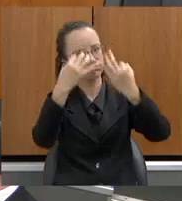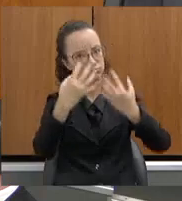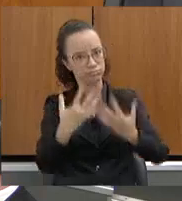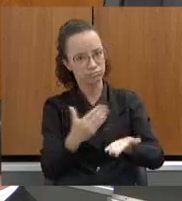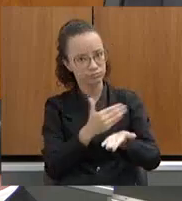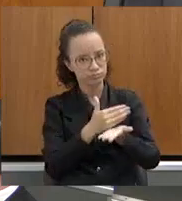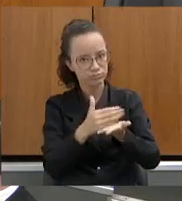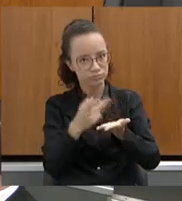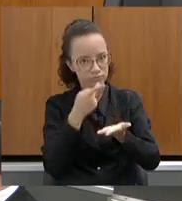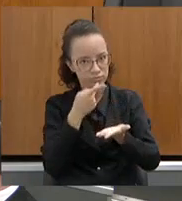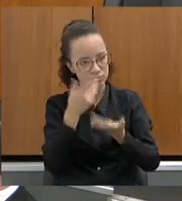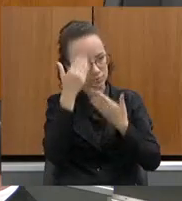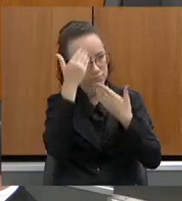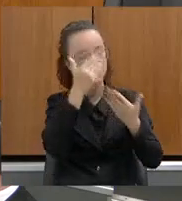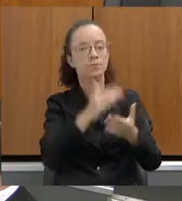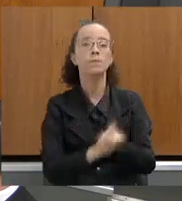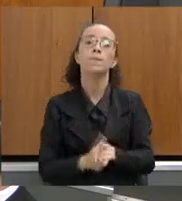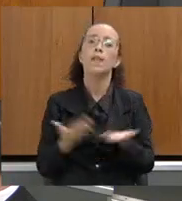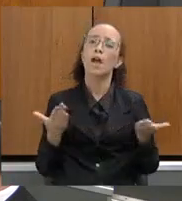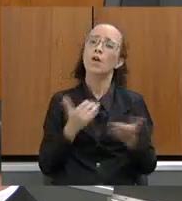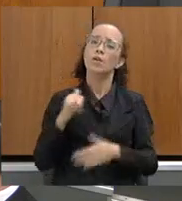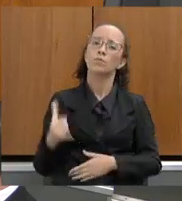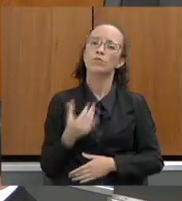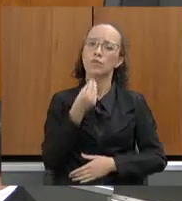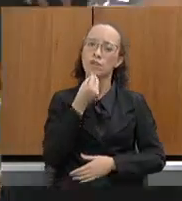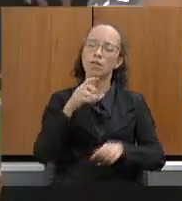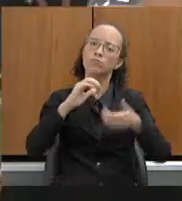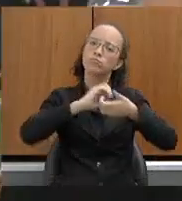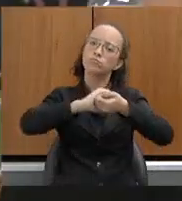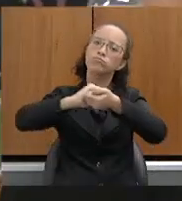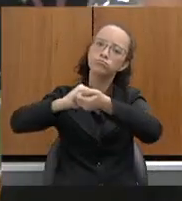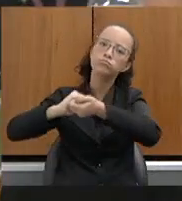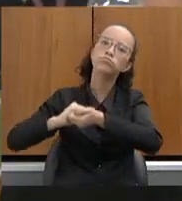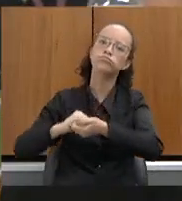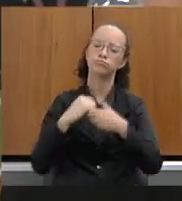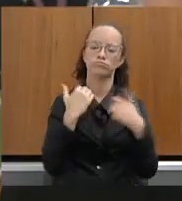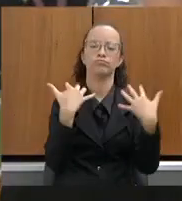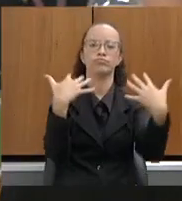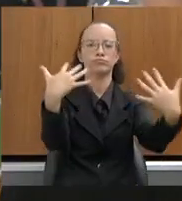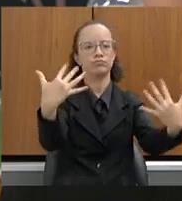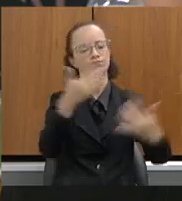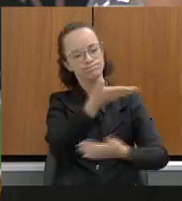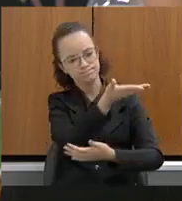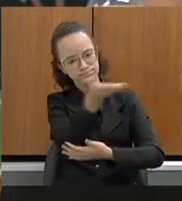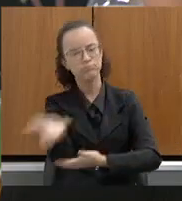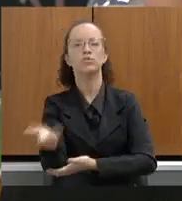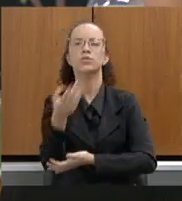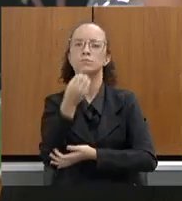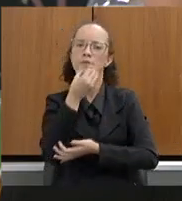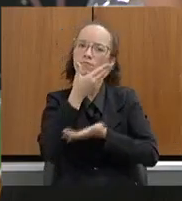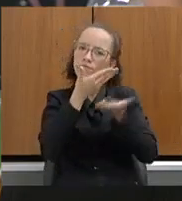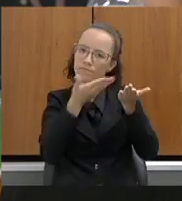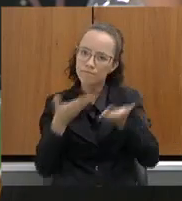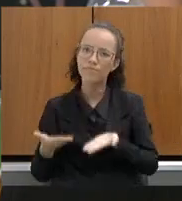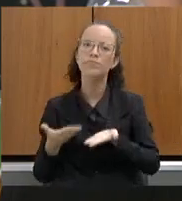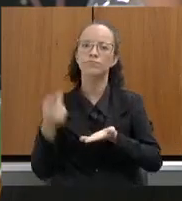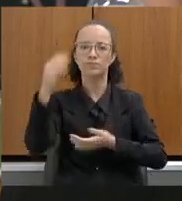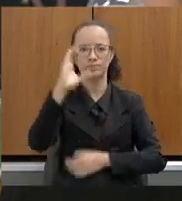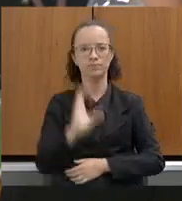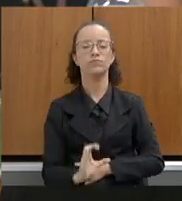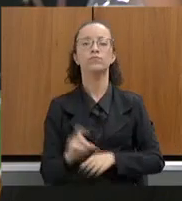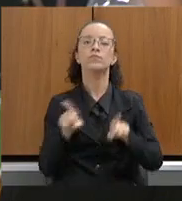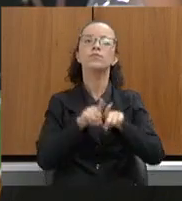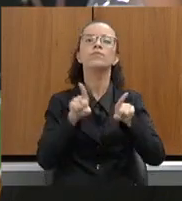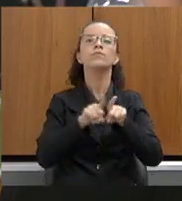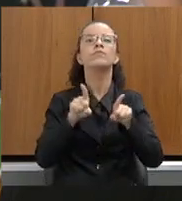iniciais. Eu quero aproveitar aqui e cumprimentar a plateia presente, dizer que vocês são muito bem-vindos a essa comissão. Quero cumprimentar na